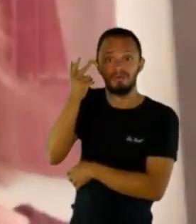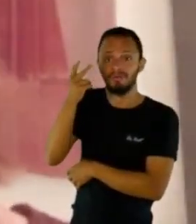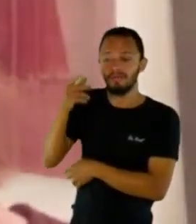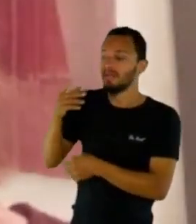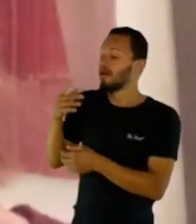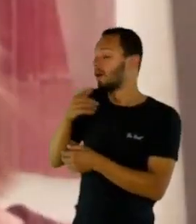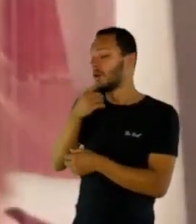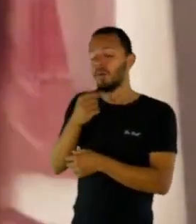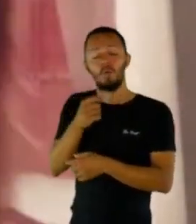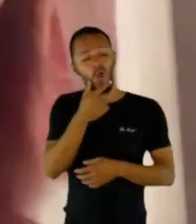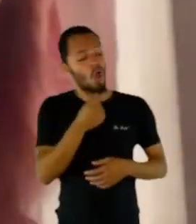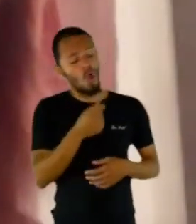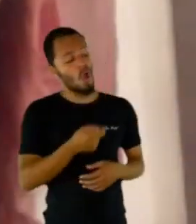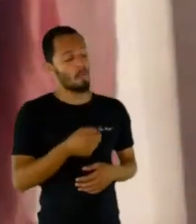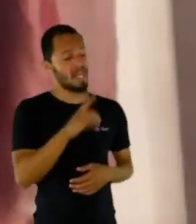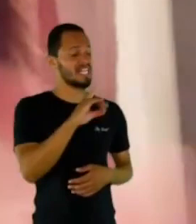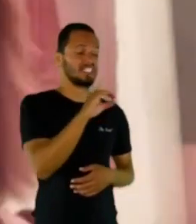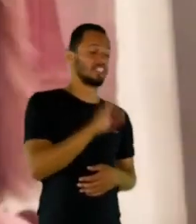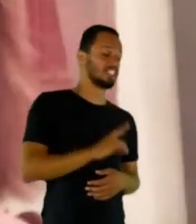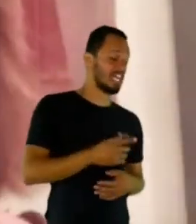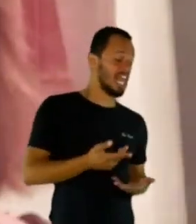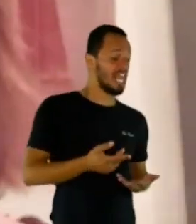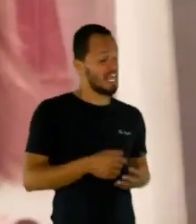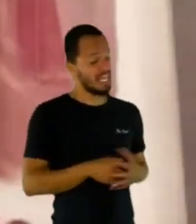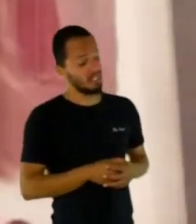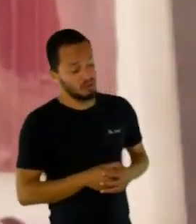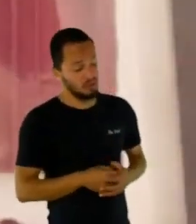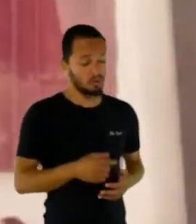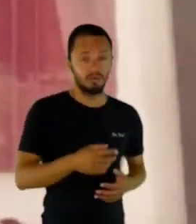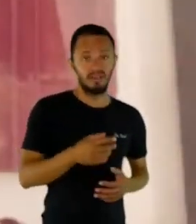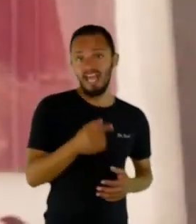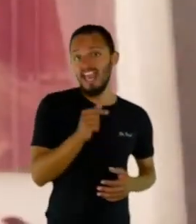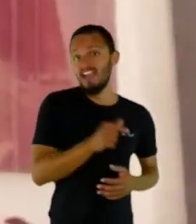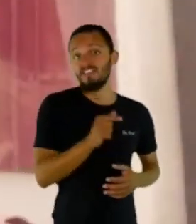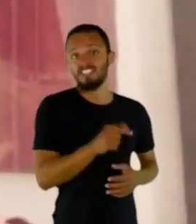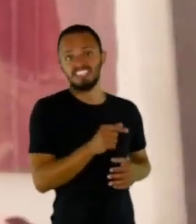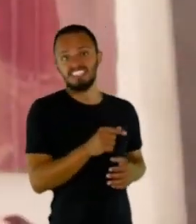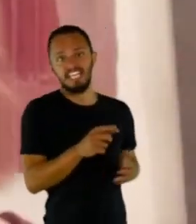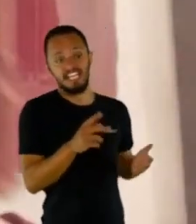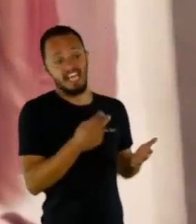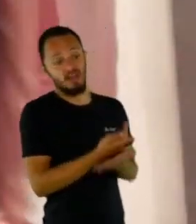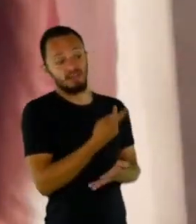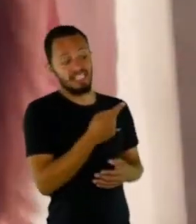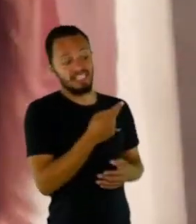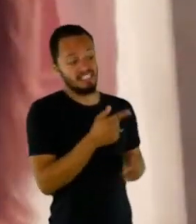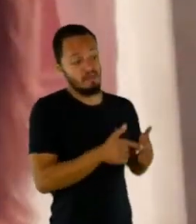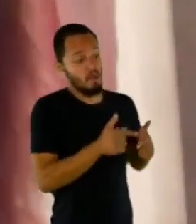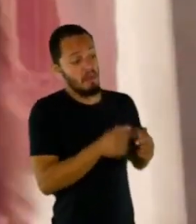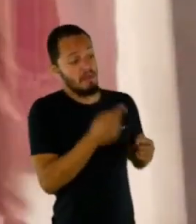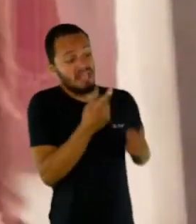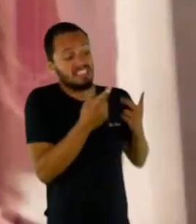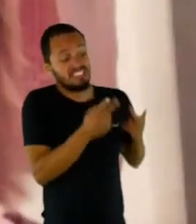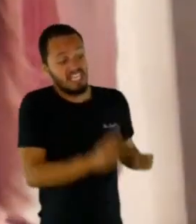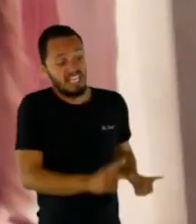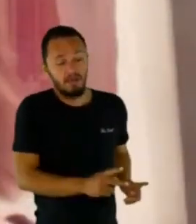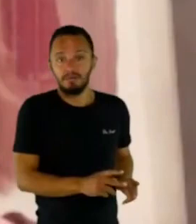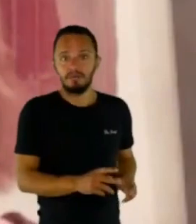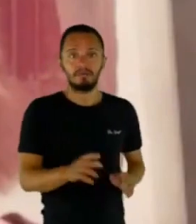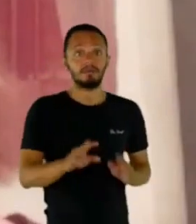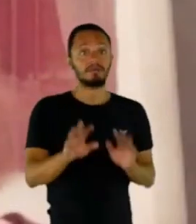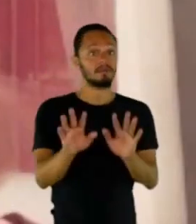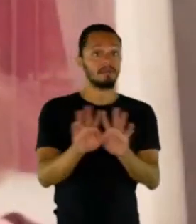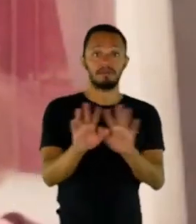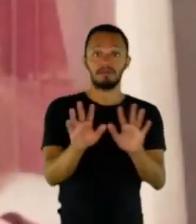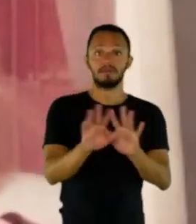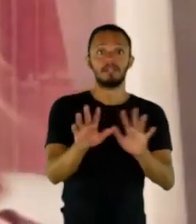o homem tem o seu direito. Ou, ah, às vezes ela fez alguma coisa para poder suscitar aquilo. E não é isso, né? A gente tem que dar um